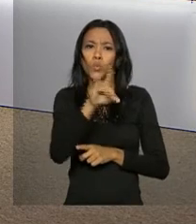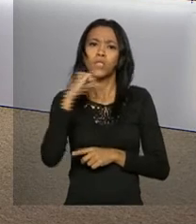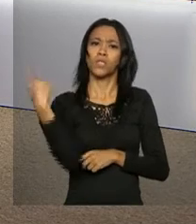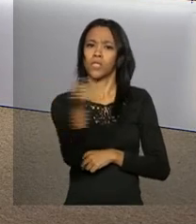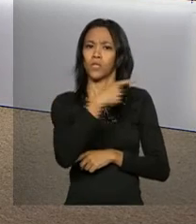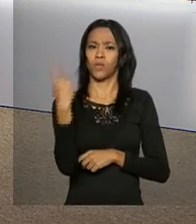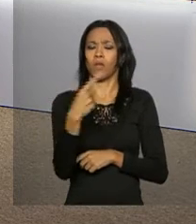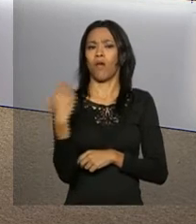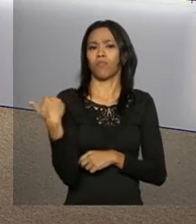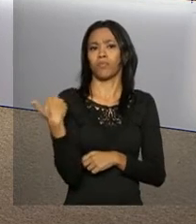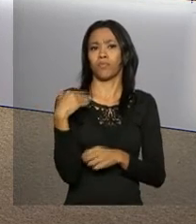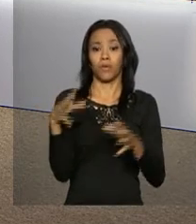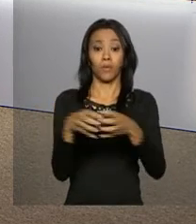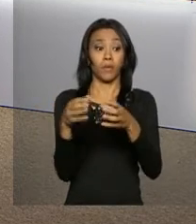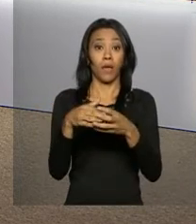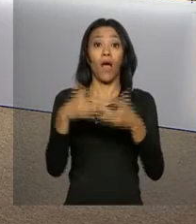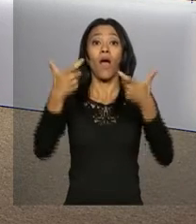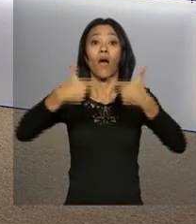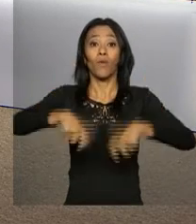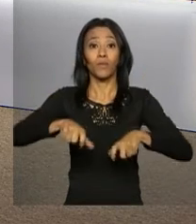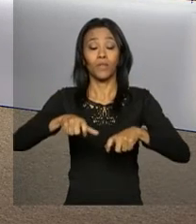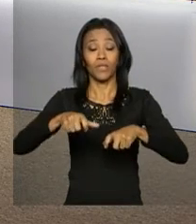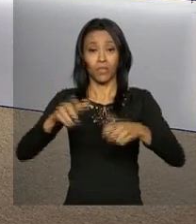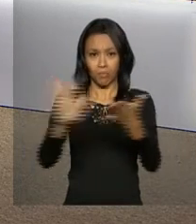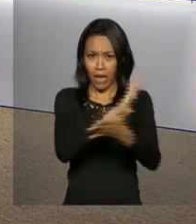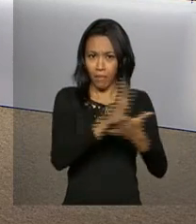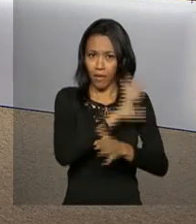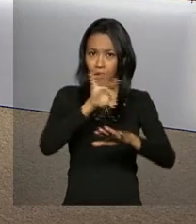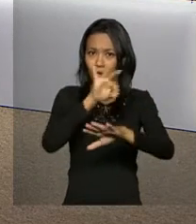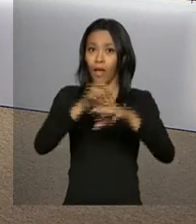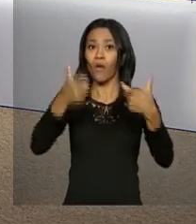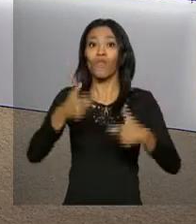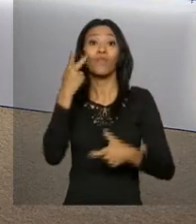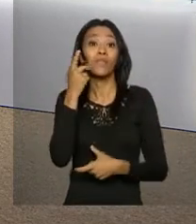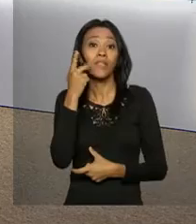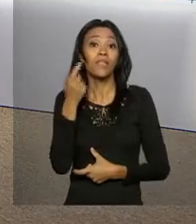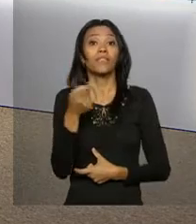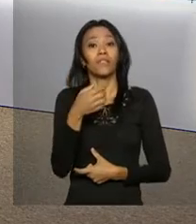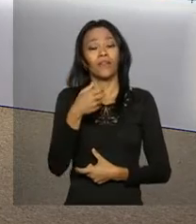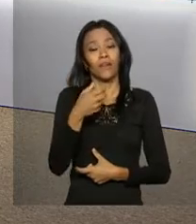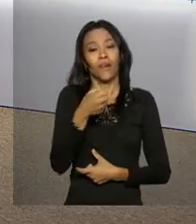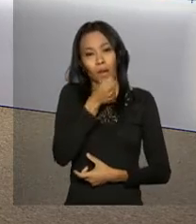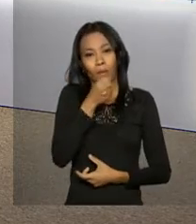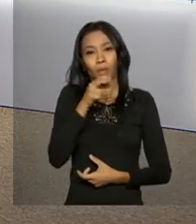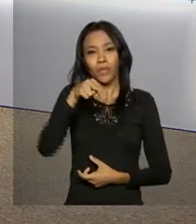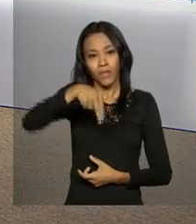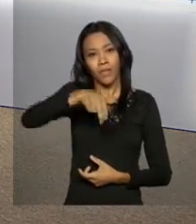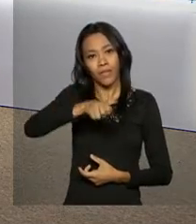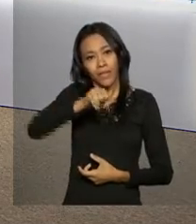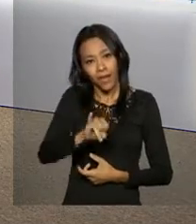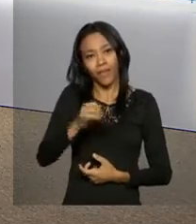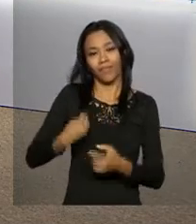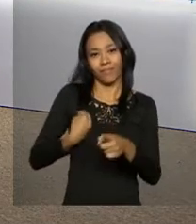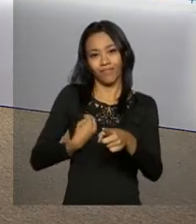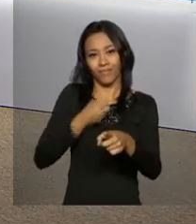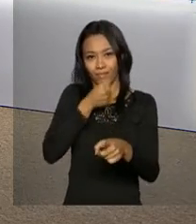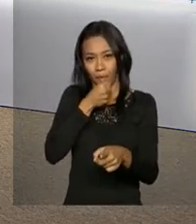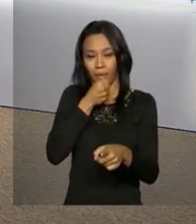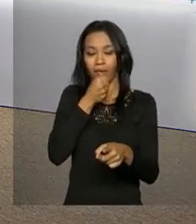Educação contra o Zika em Fortaleza. O repórter Ney Pereira está lá e, ao vivo, tem os detalhes. Ney, boa tarde.